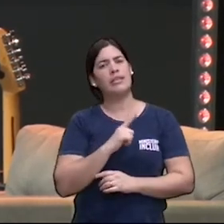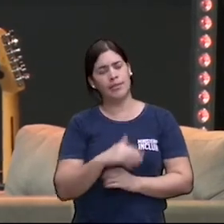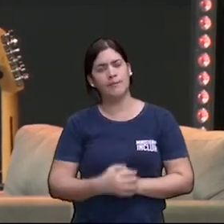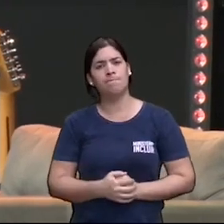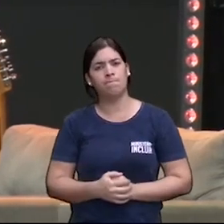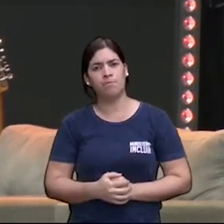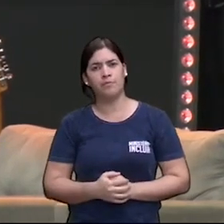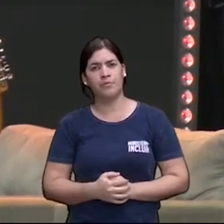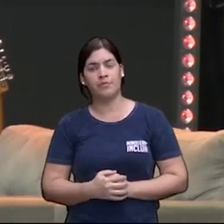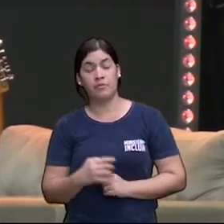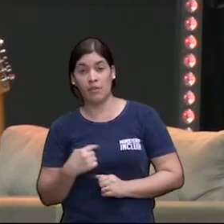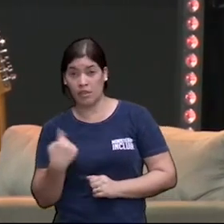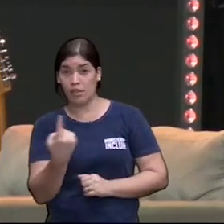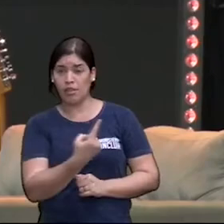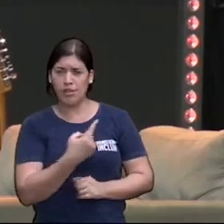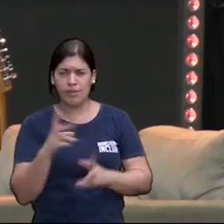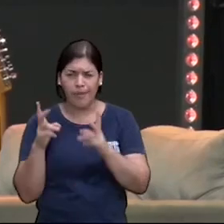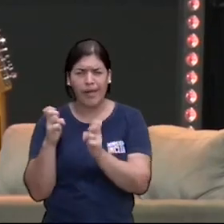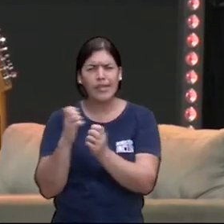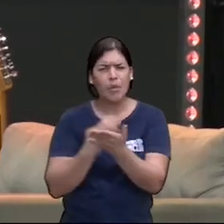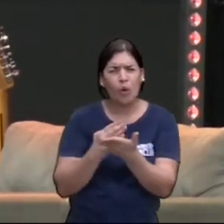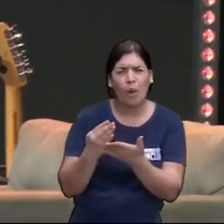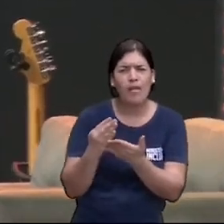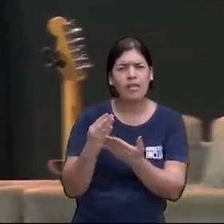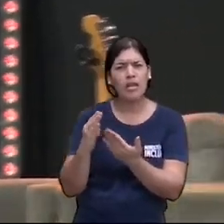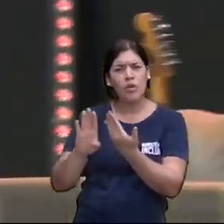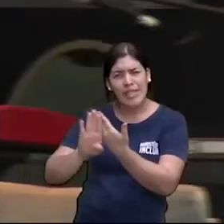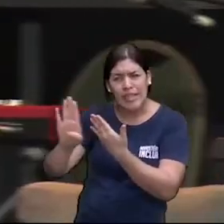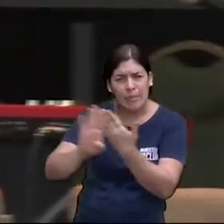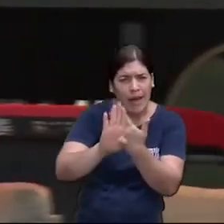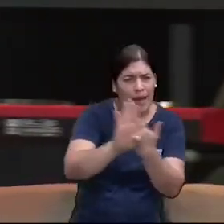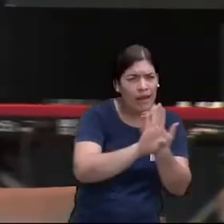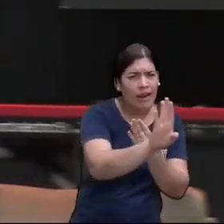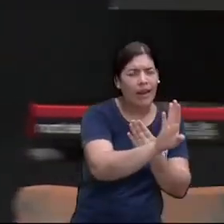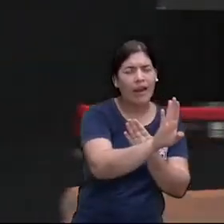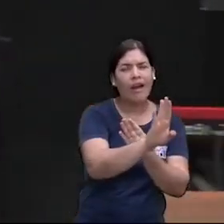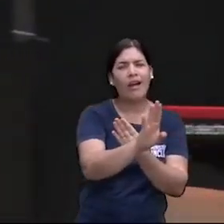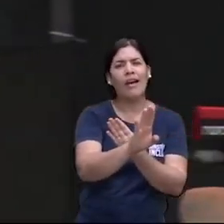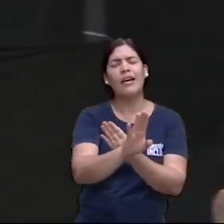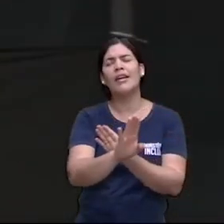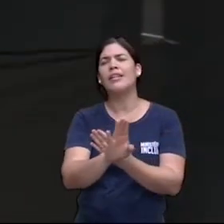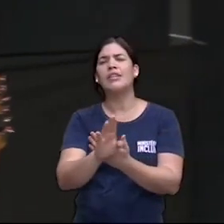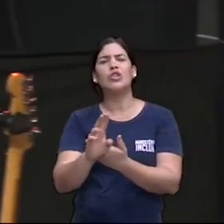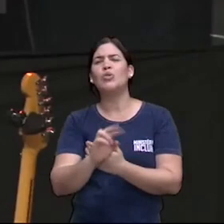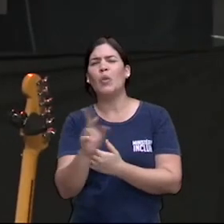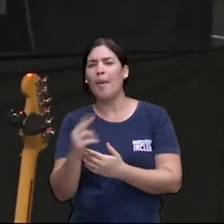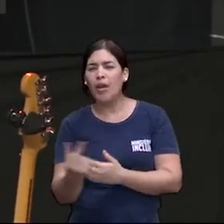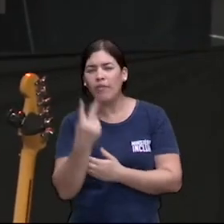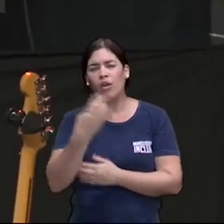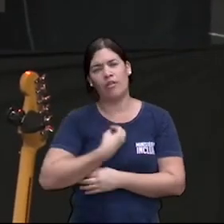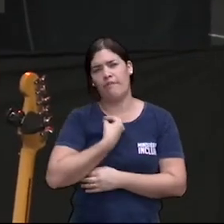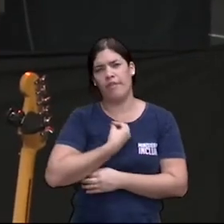e a gente está começando a separar as pessoas não pela necessidade e nem pelo valor de suas